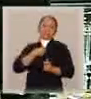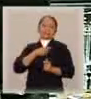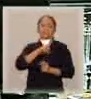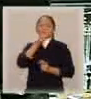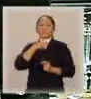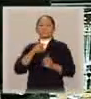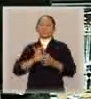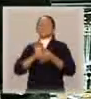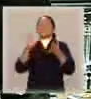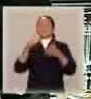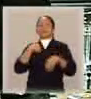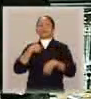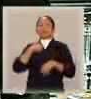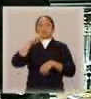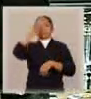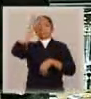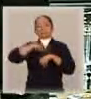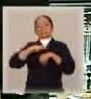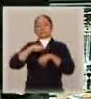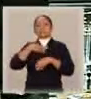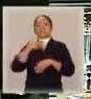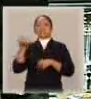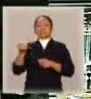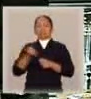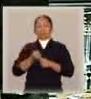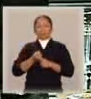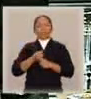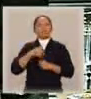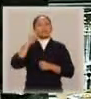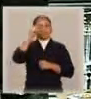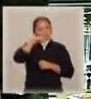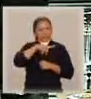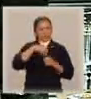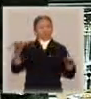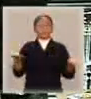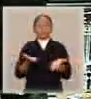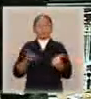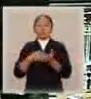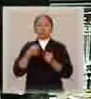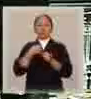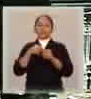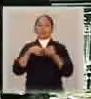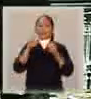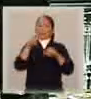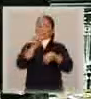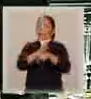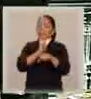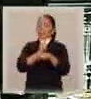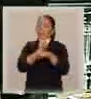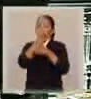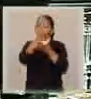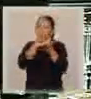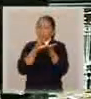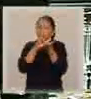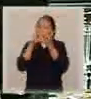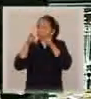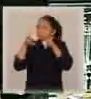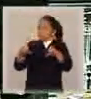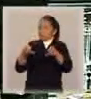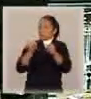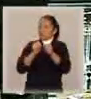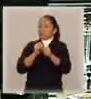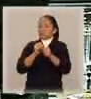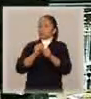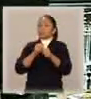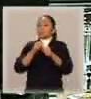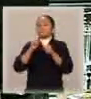assim que se pensa. E se imaginar que a guarda compartilhada seria inviável quando as pessoas não se conversam, os pais não se